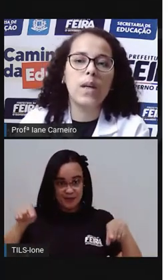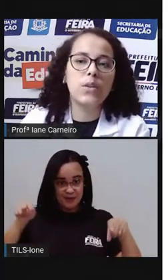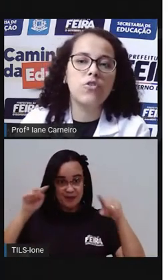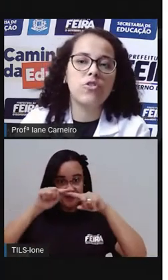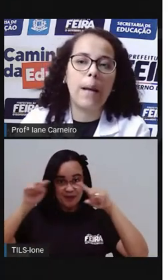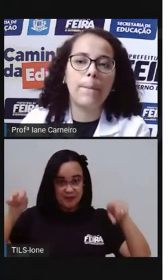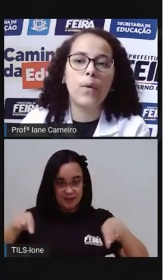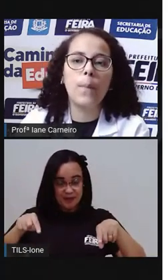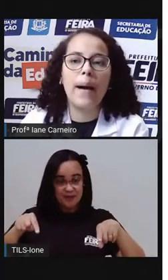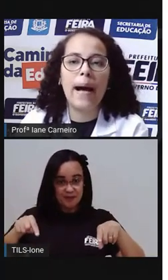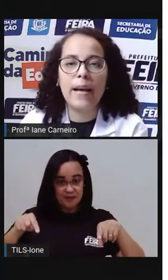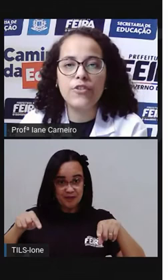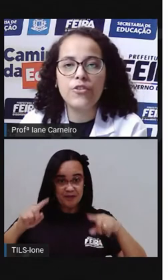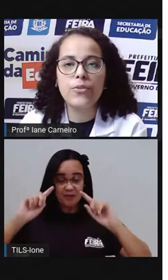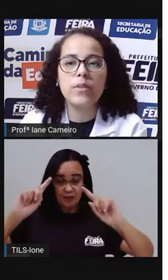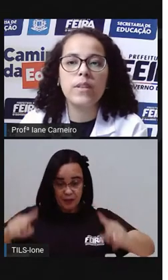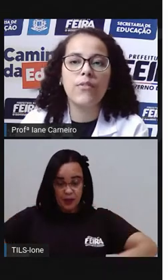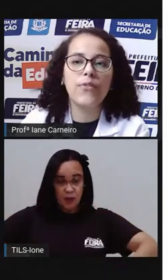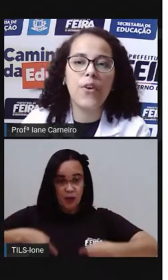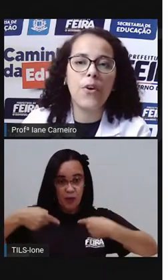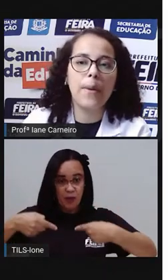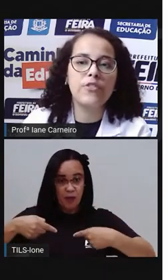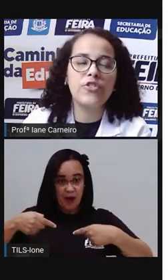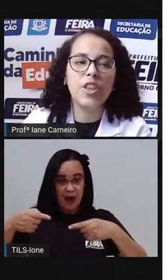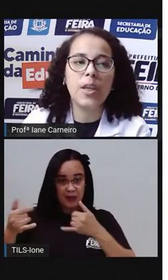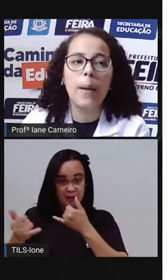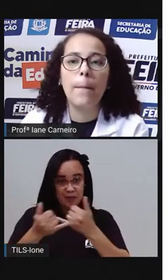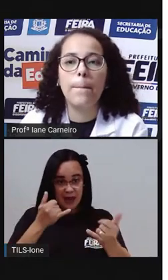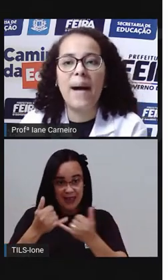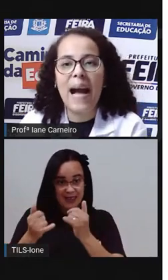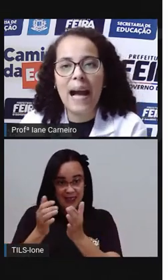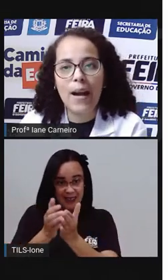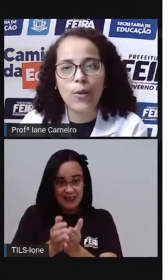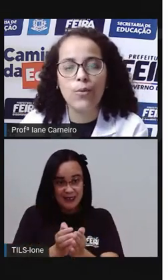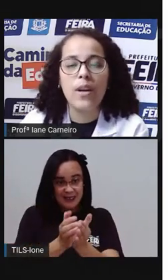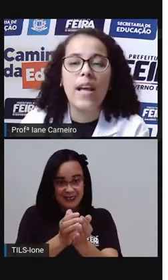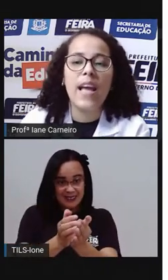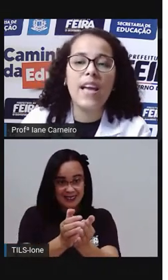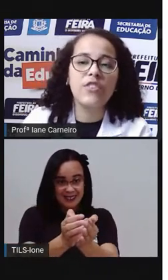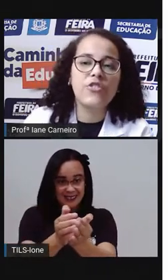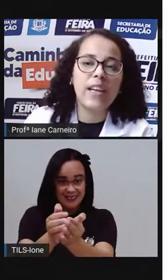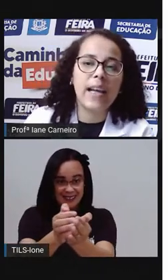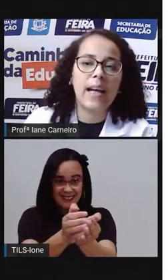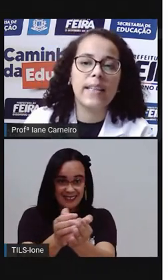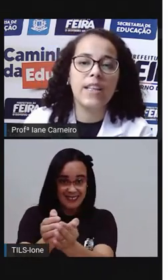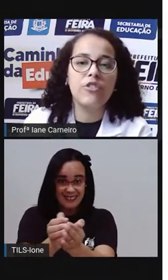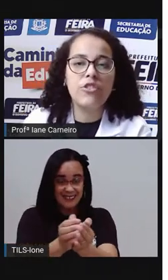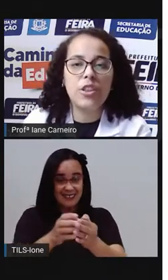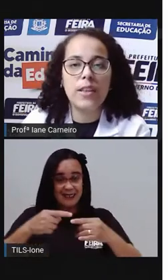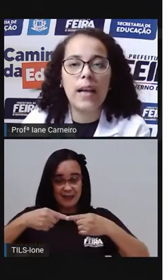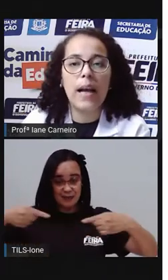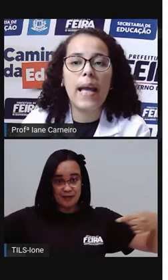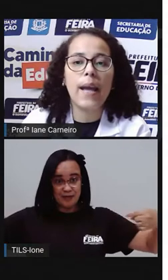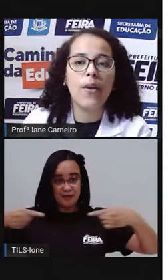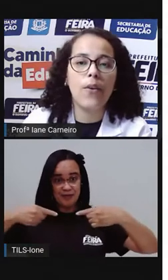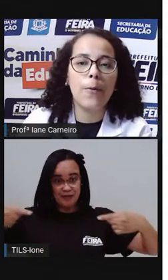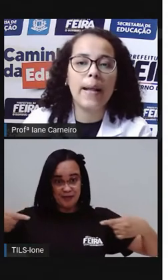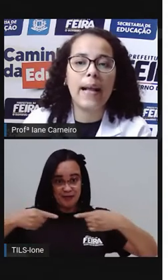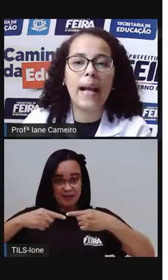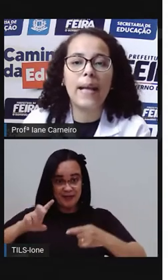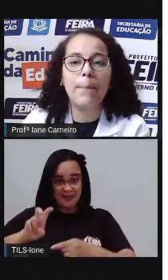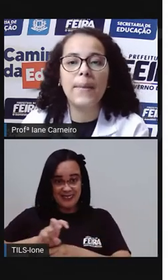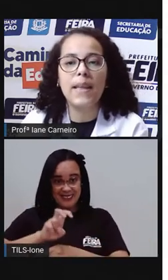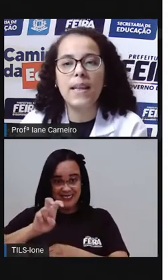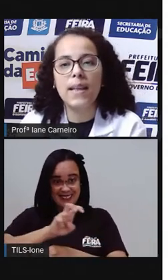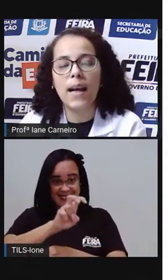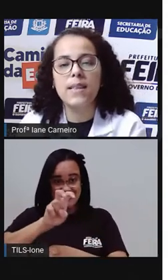Quando está por baixo tem forma de barco. Esticada em tira é cobra